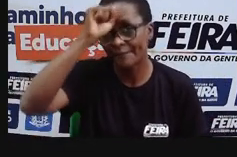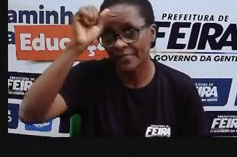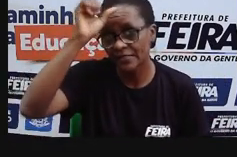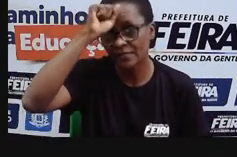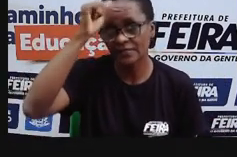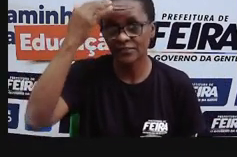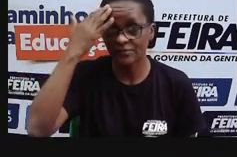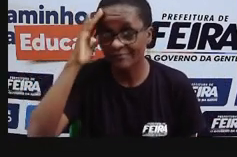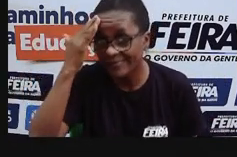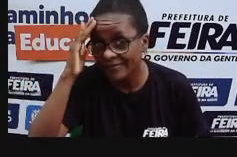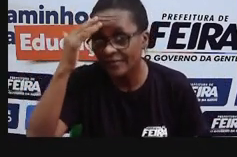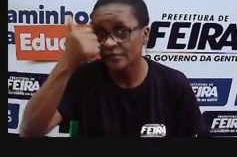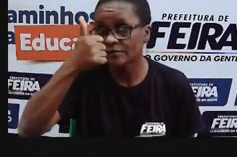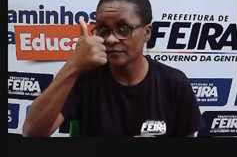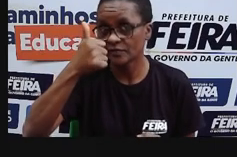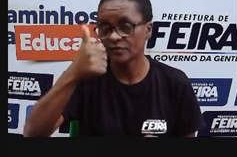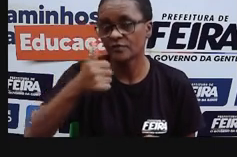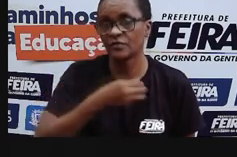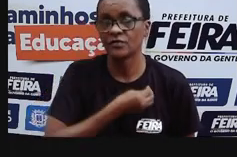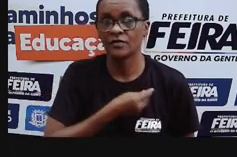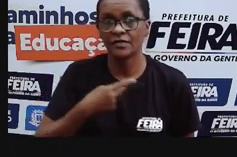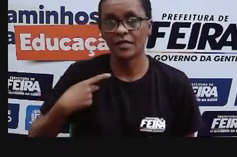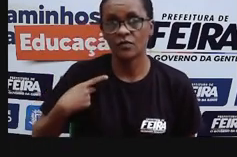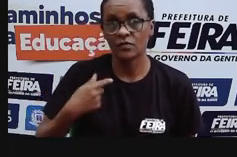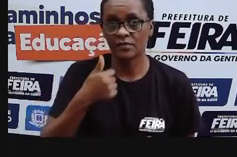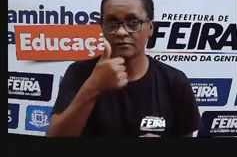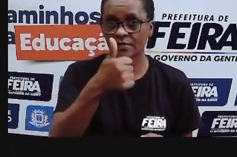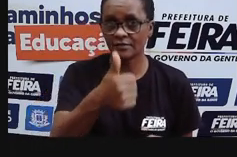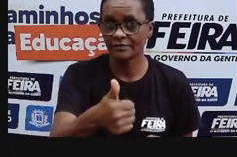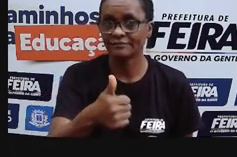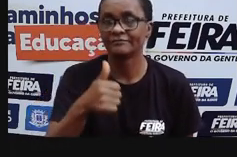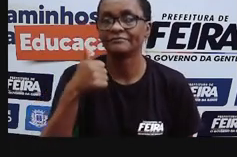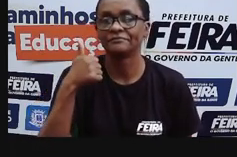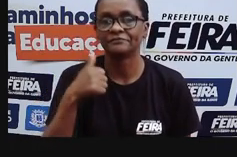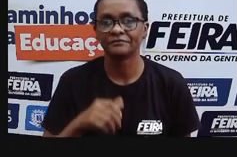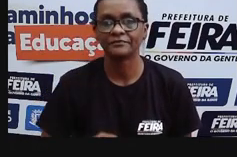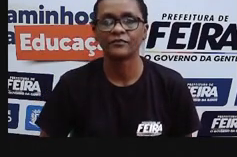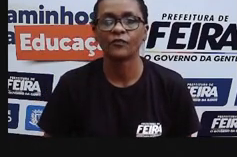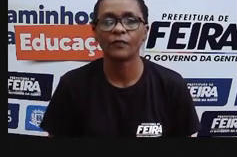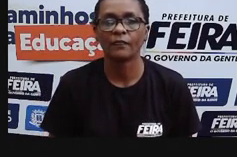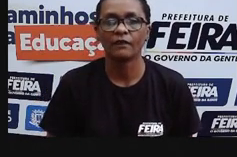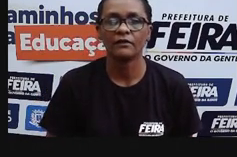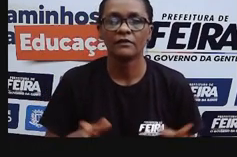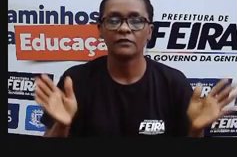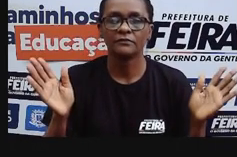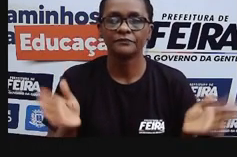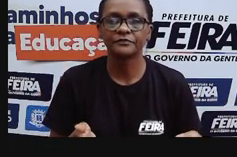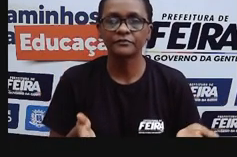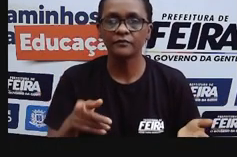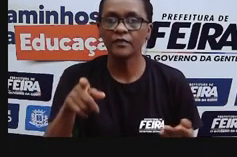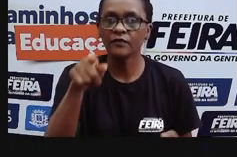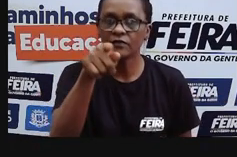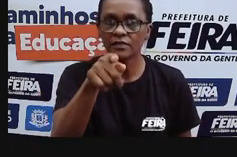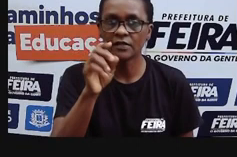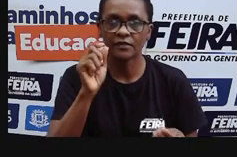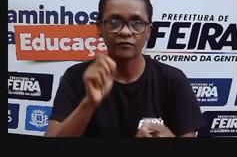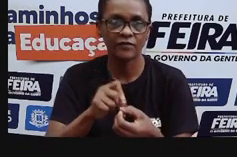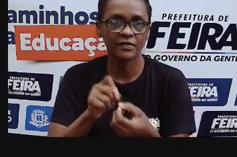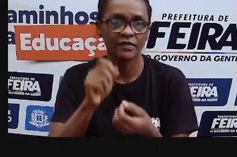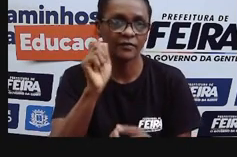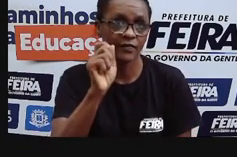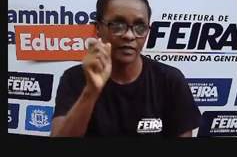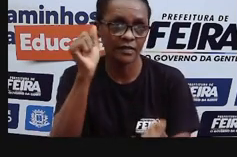quais tecnologias nós estamos aprimorando por conta deles. E aí, agora é a sua vez